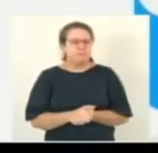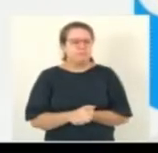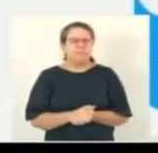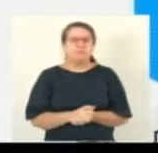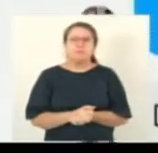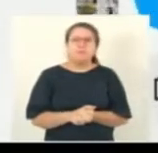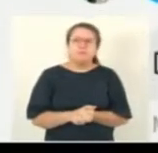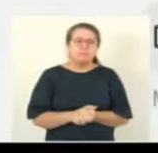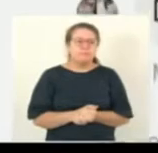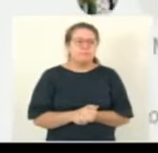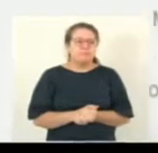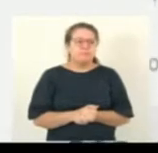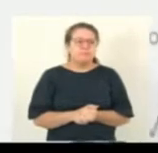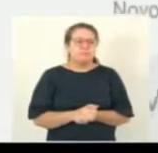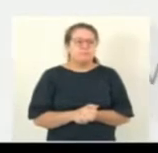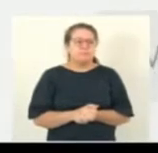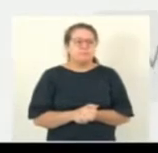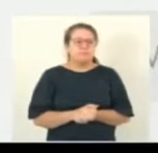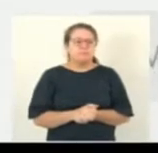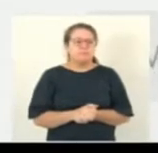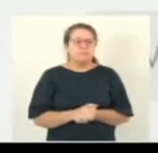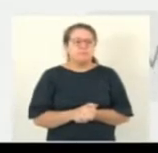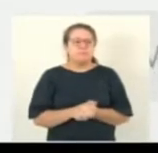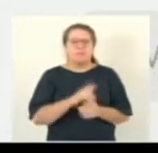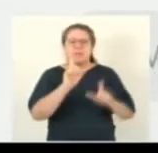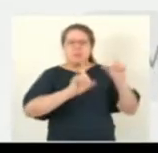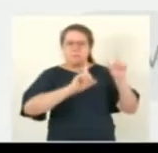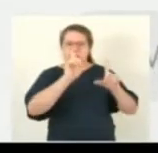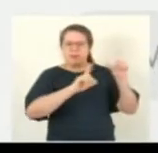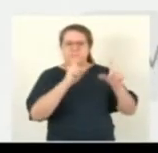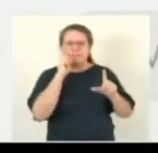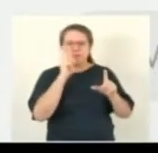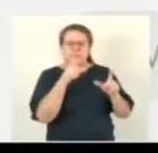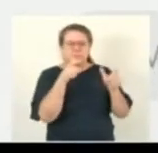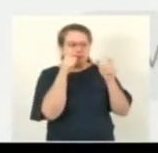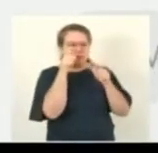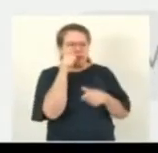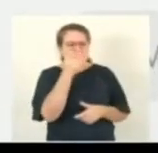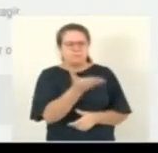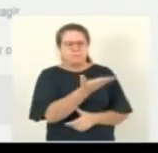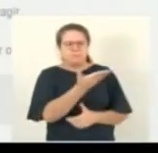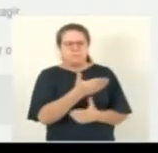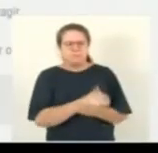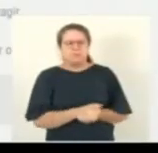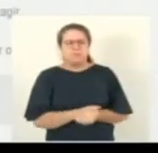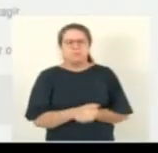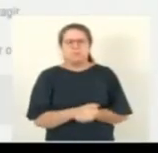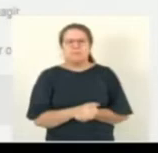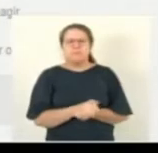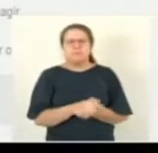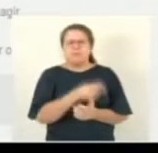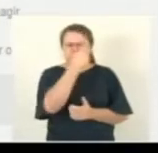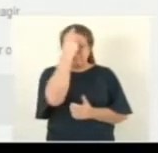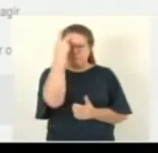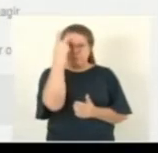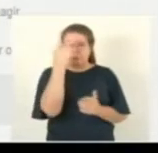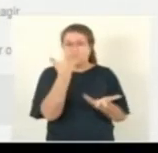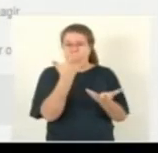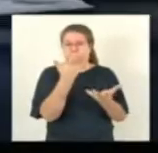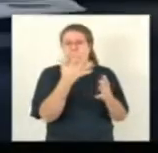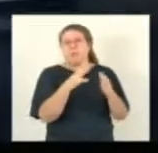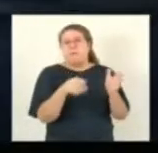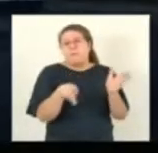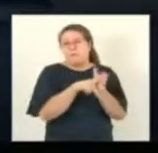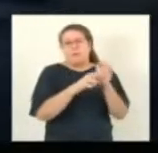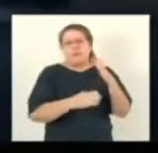Prestem atenção nas imagens que você vai ver agora. A Copa tirando as famílias de uma área que